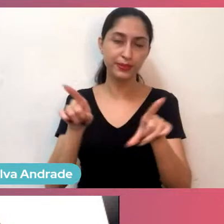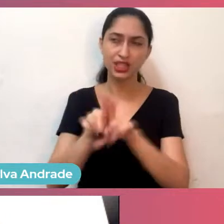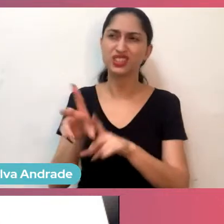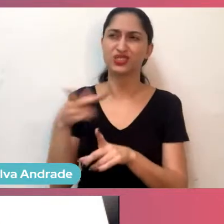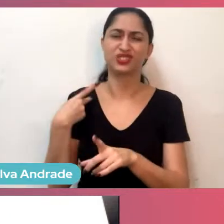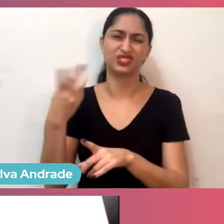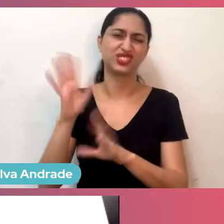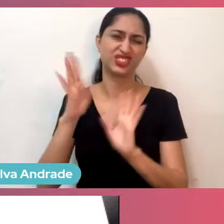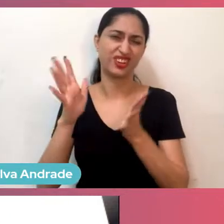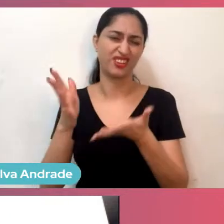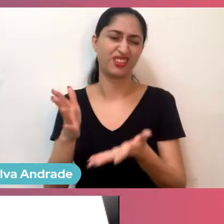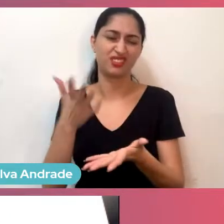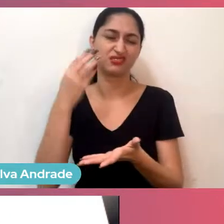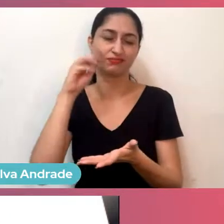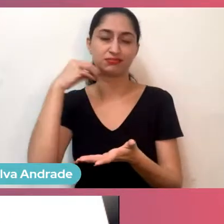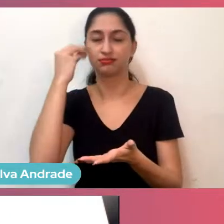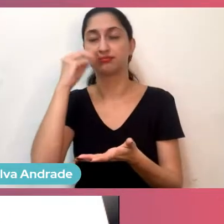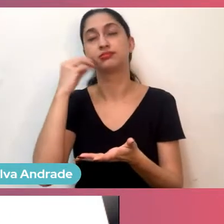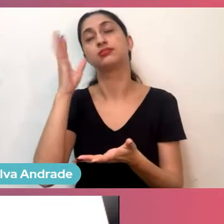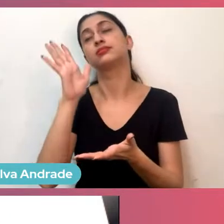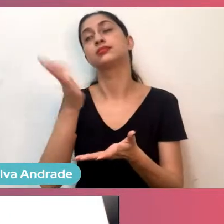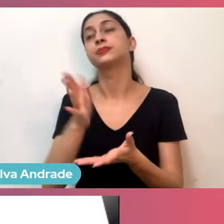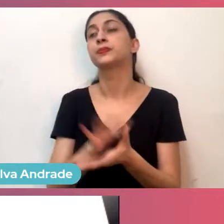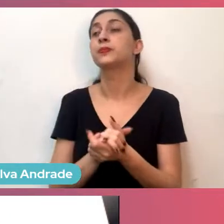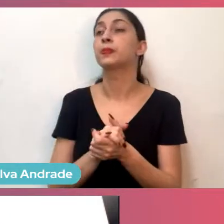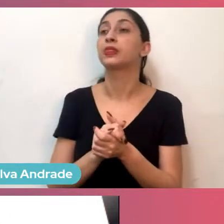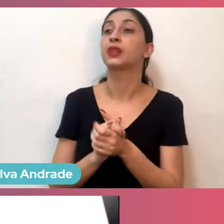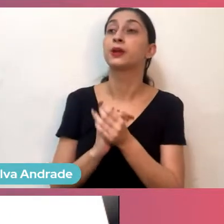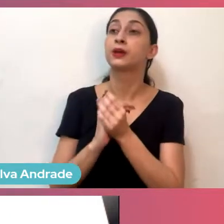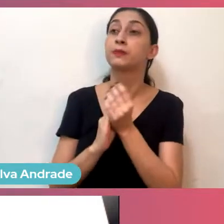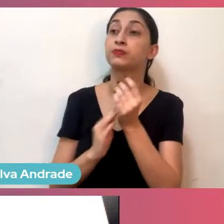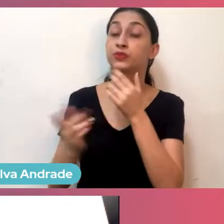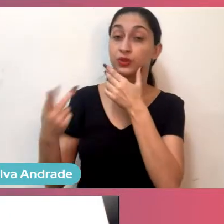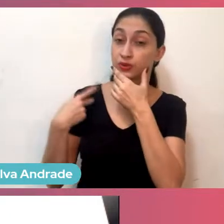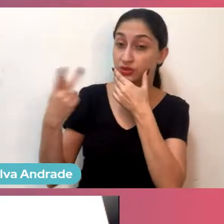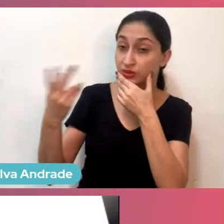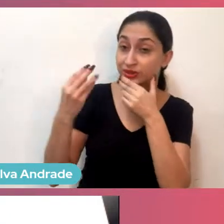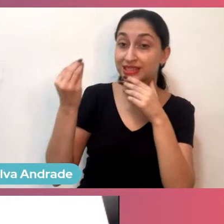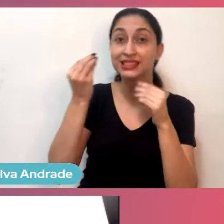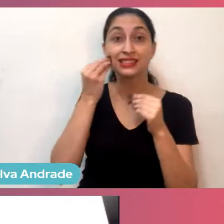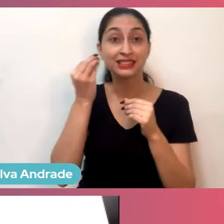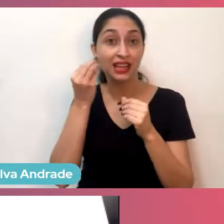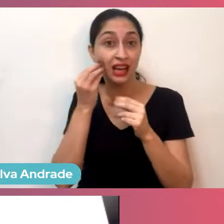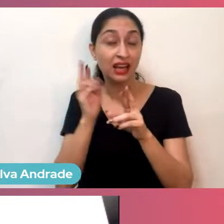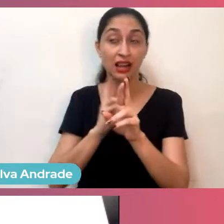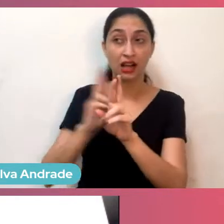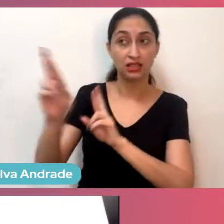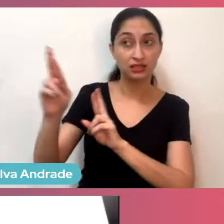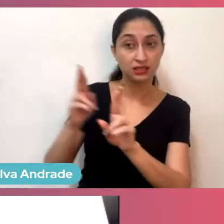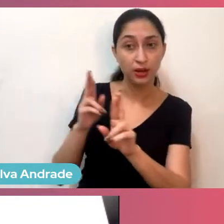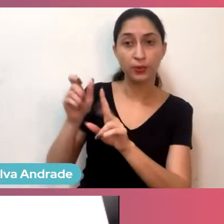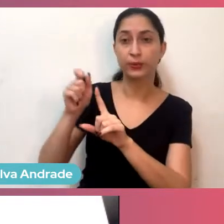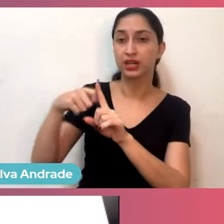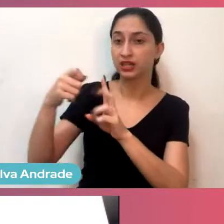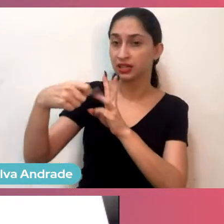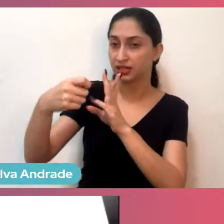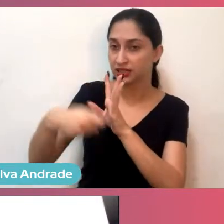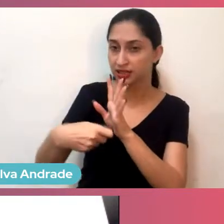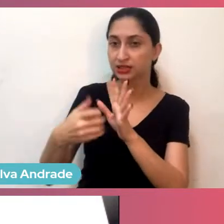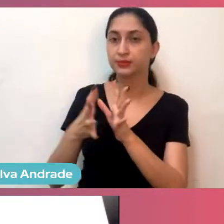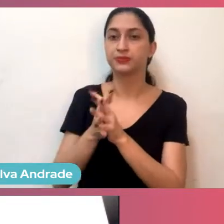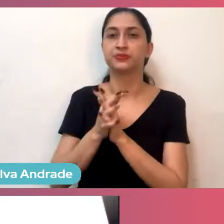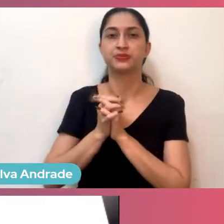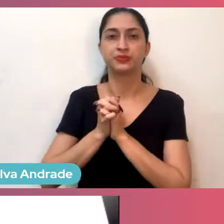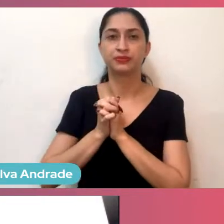empreendimento, então, vamos fazer o seguinte, a gente vai testar nossa relação durante aí os próximos meses, se a